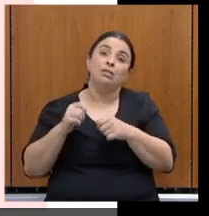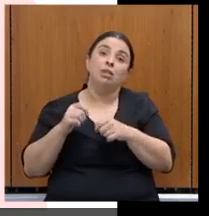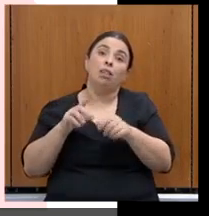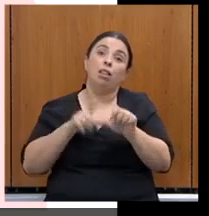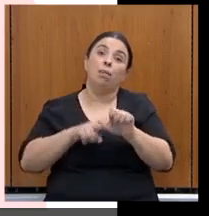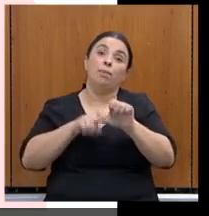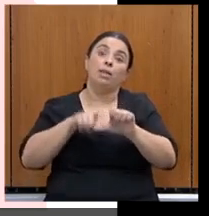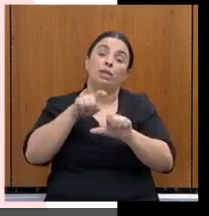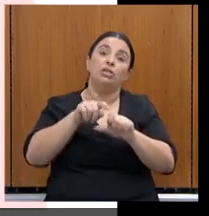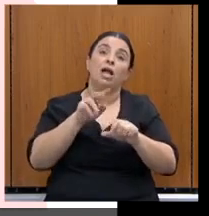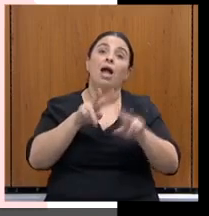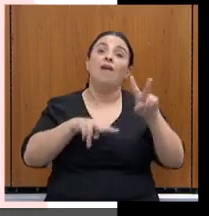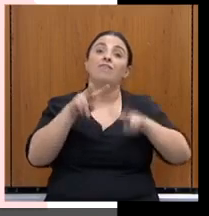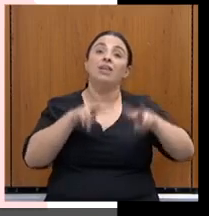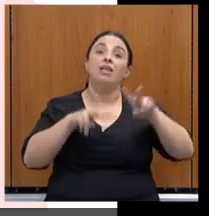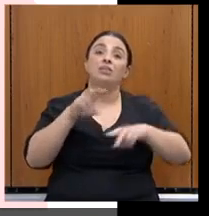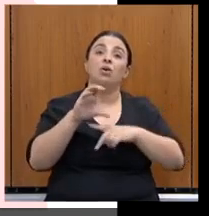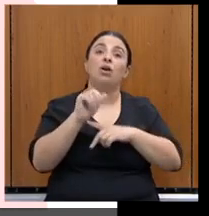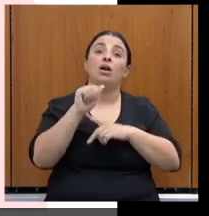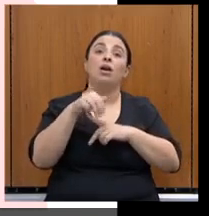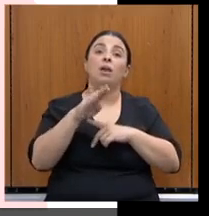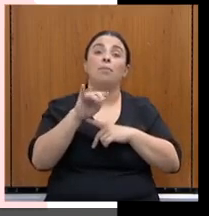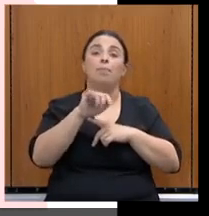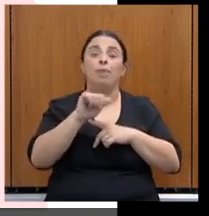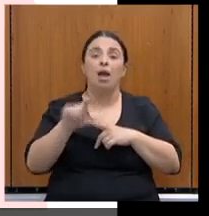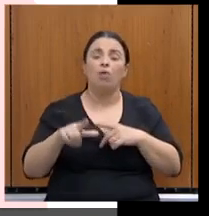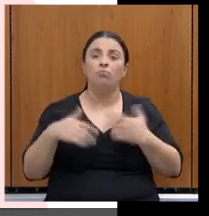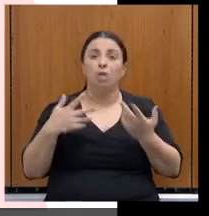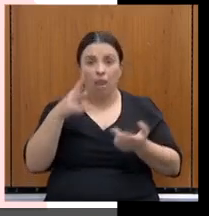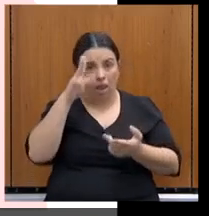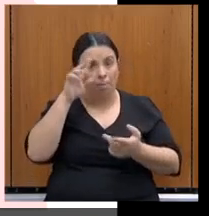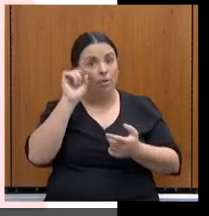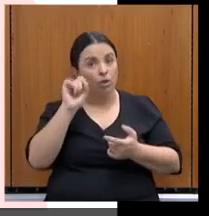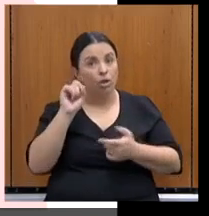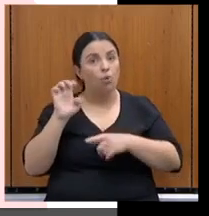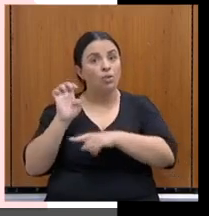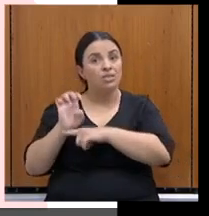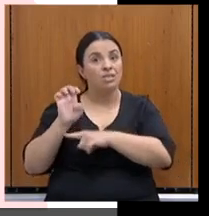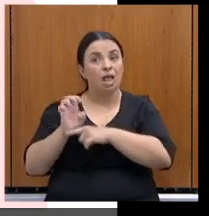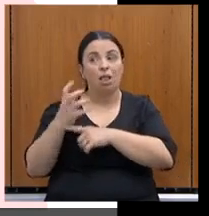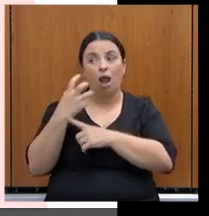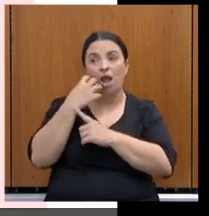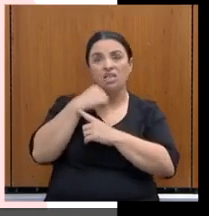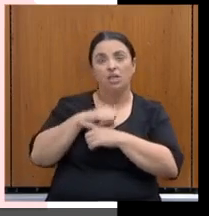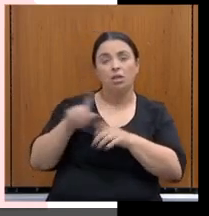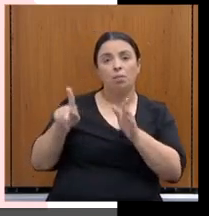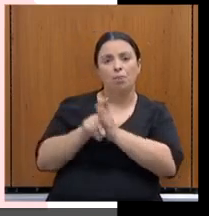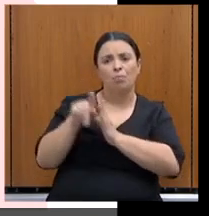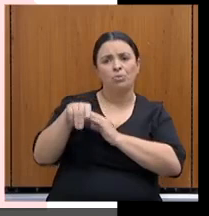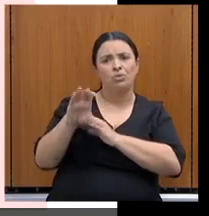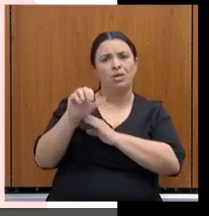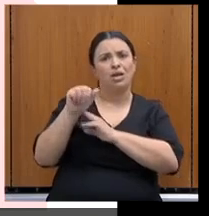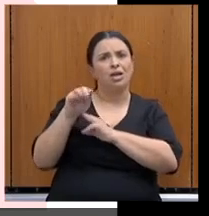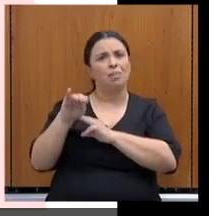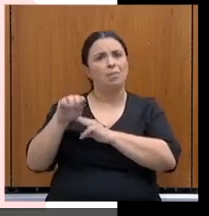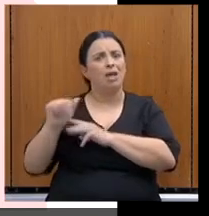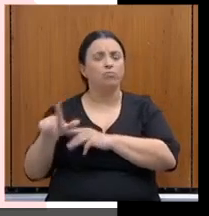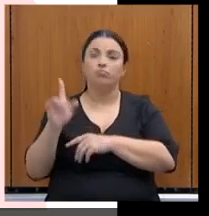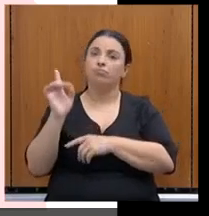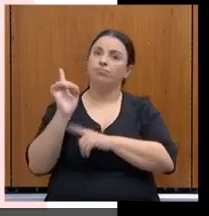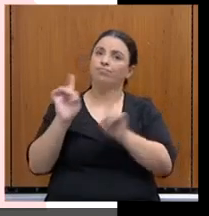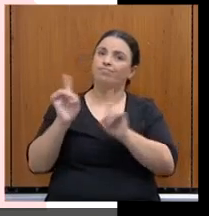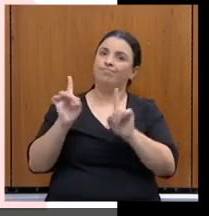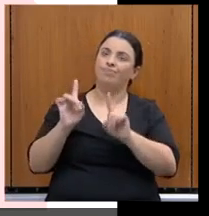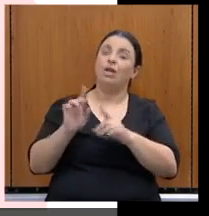que o Estado não tem receita oriunda de variação cambial, então há um descasamento entre as receitas